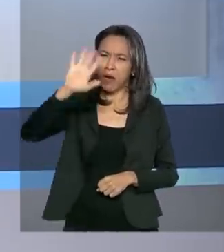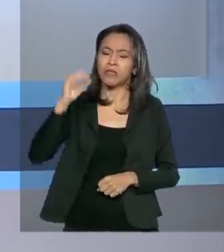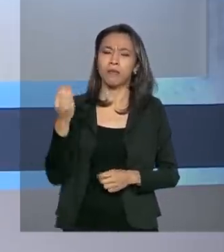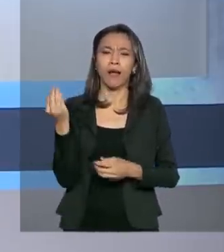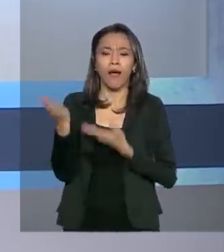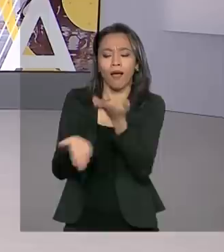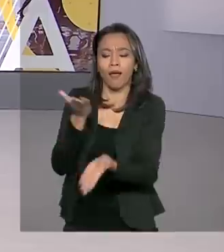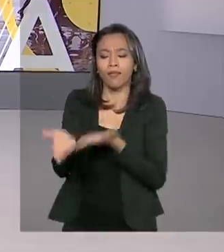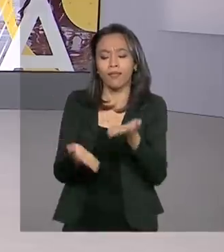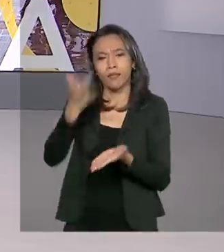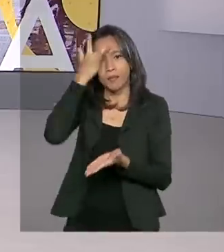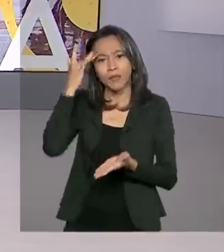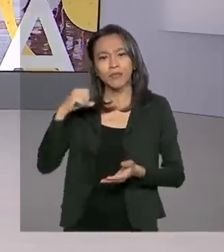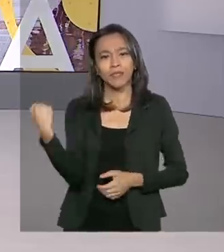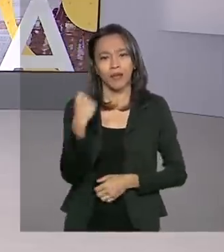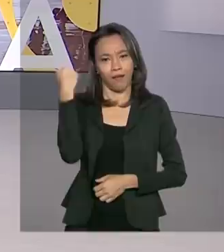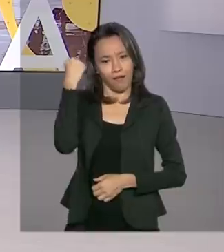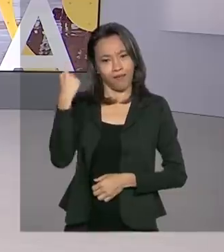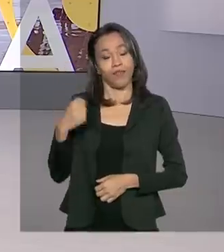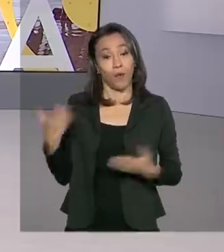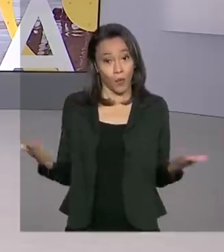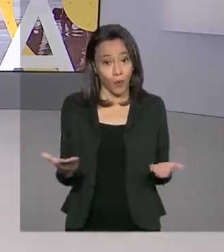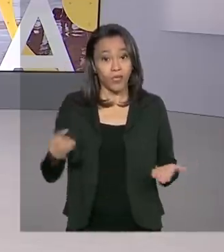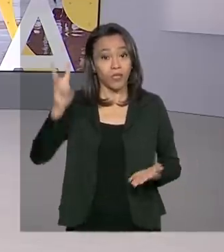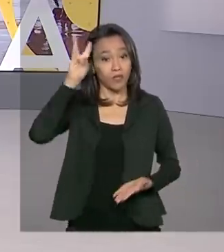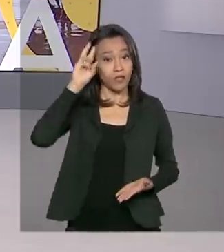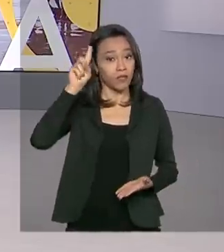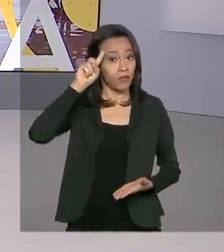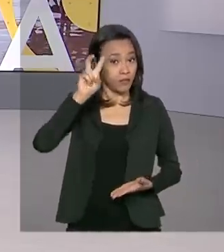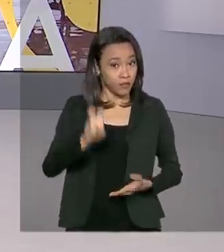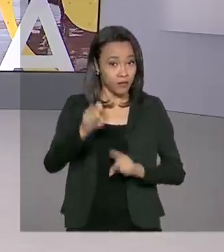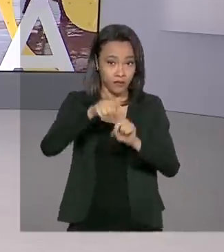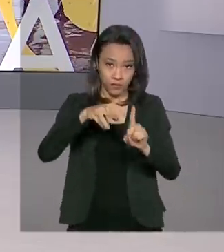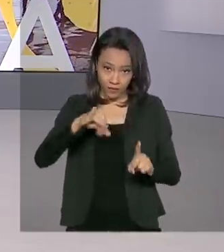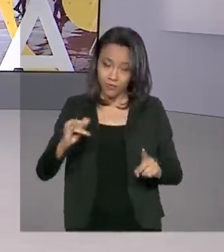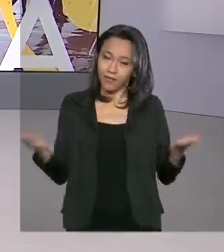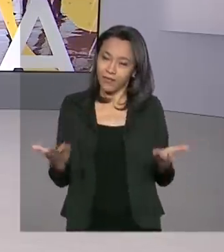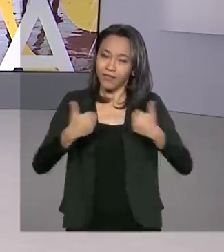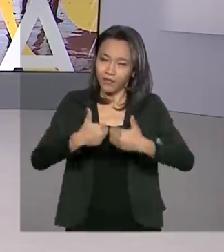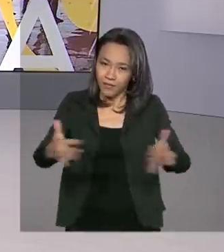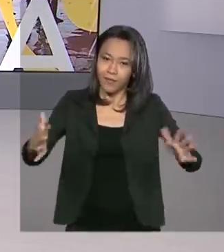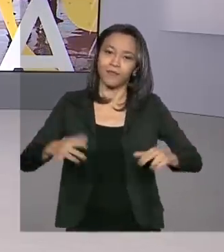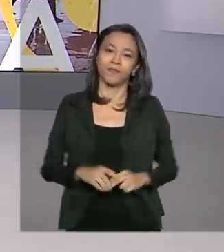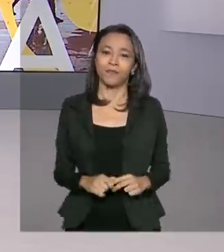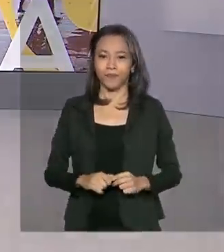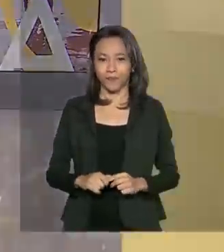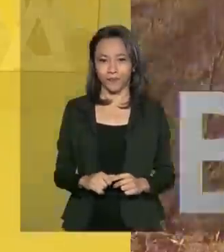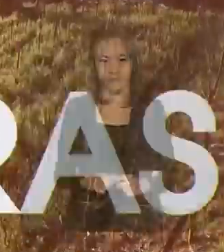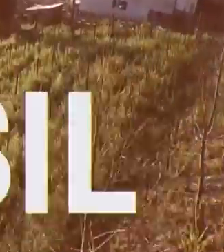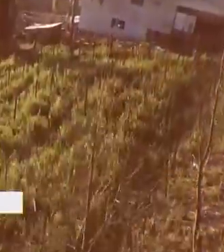coronavírus. Hoje é terça-feira, 5 de maio. O Brasil em Dia começa agora.